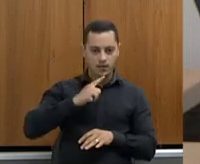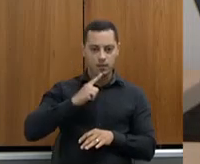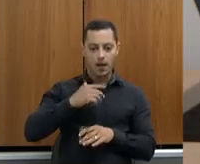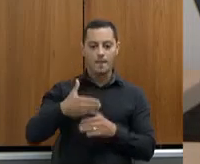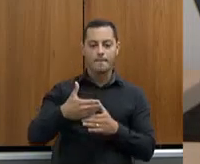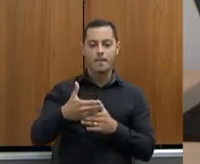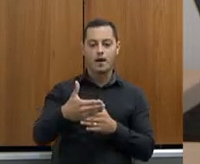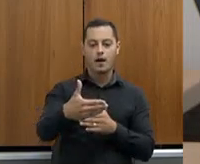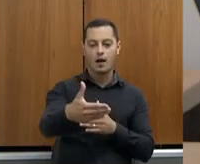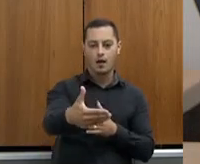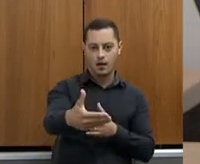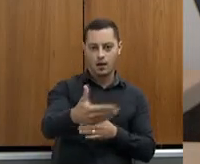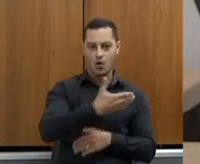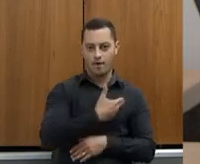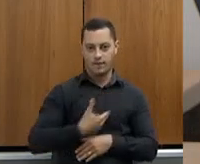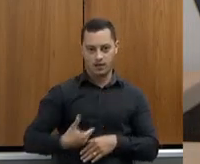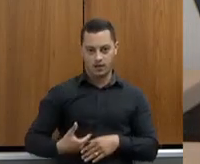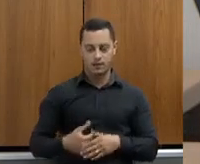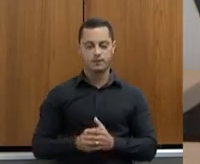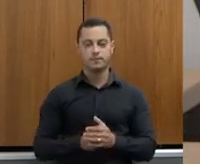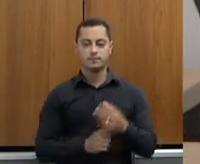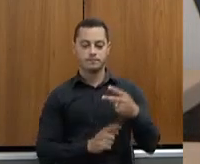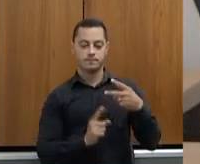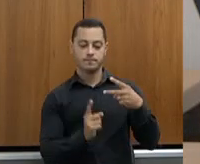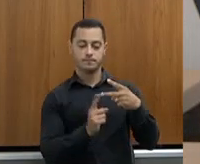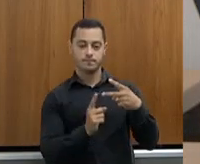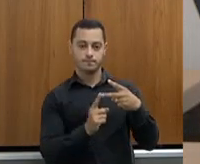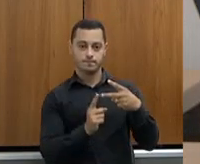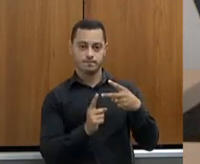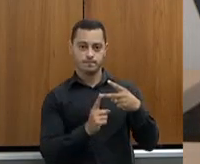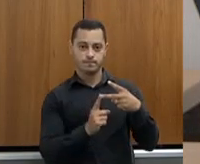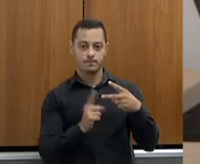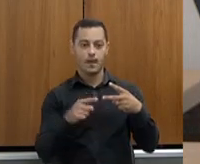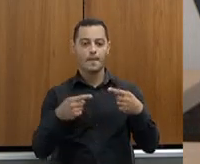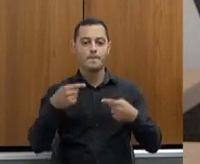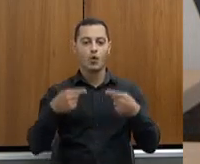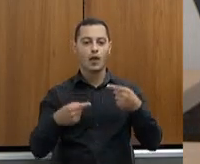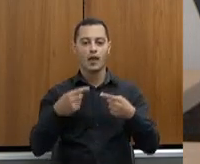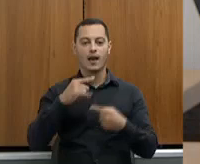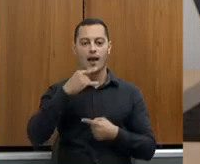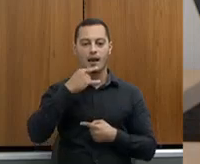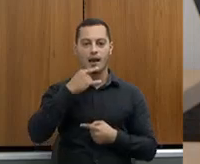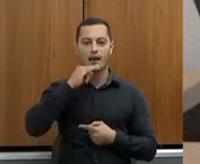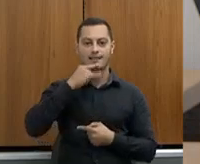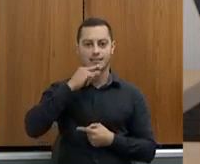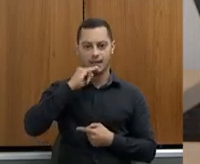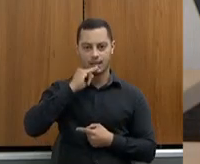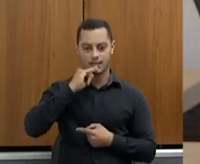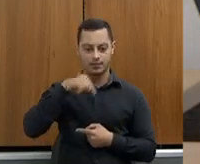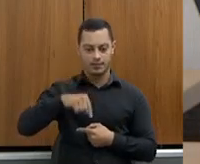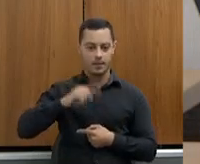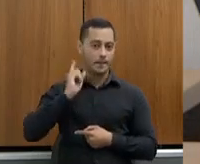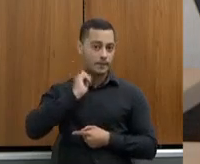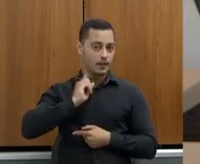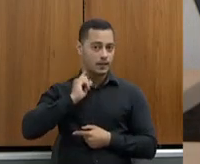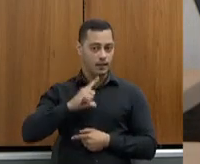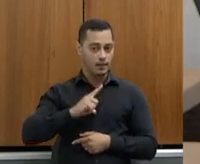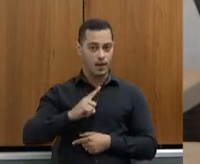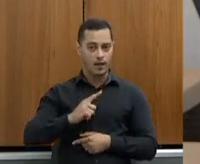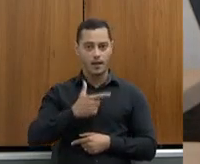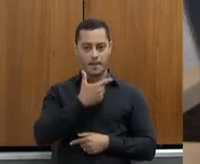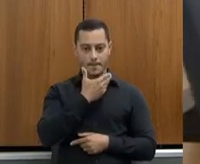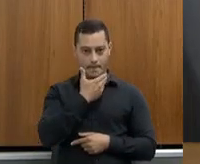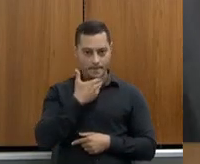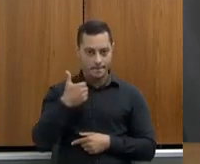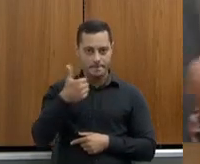E, segundo, é a política da cachaça. Minas Gerais, nós temos a melhor cachaça, é